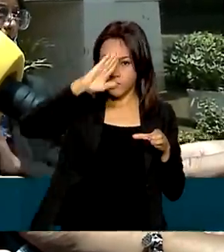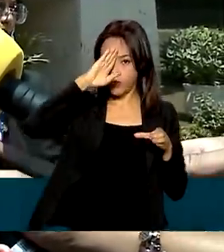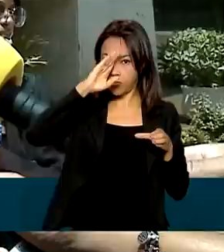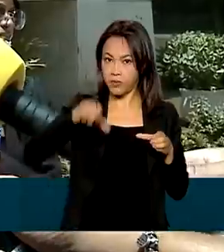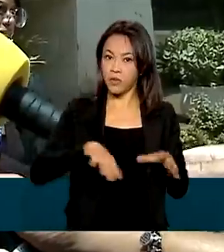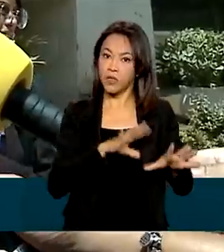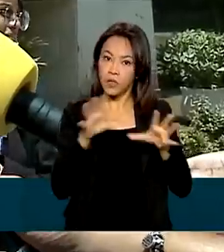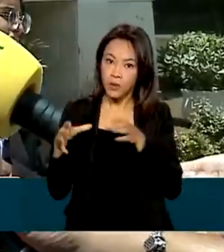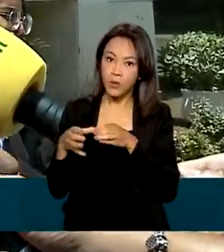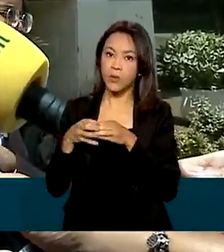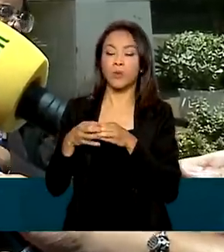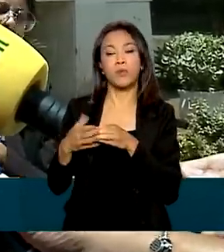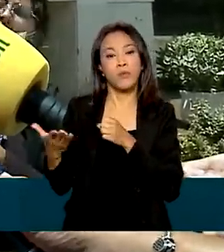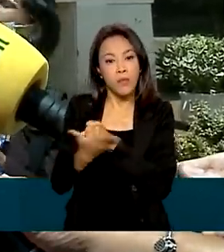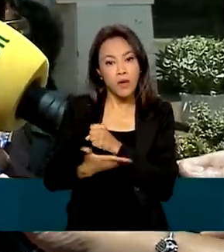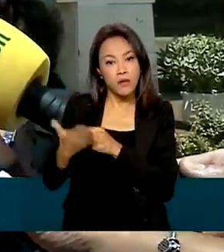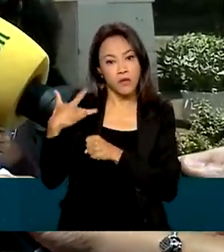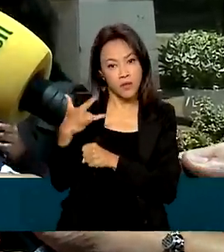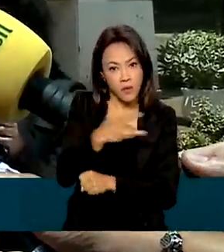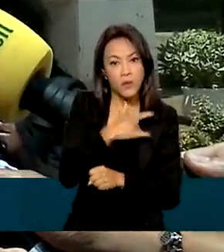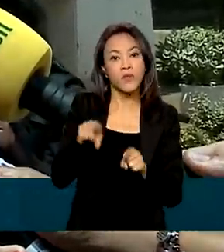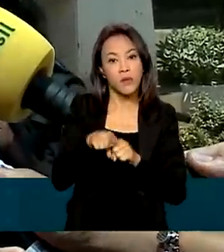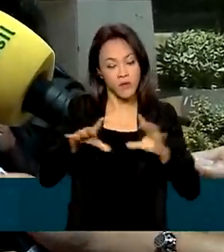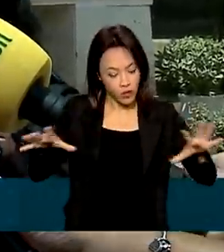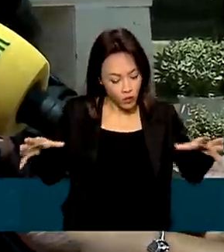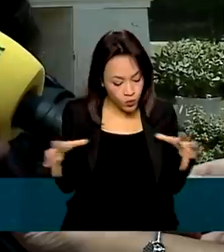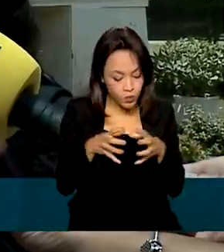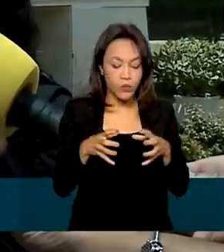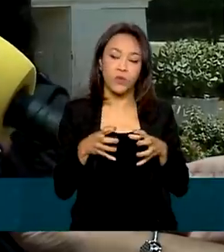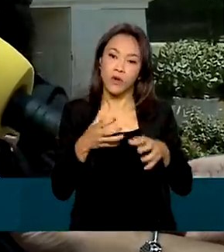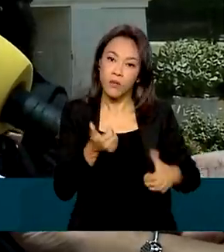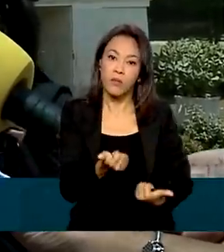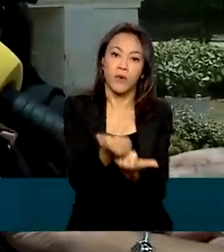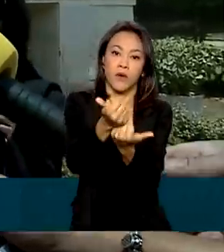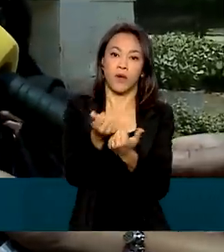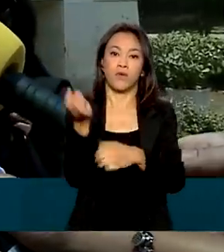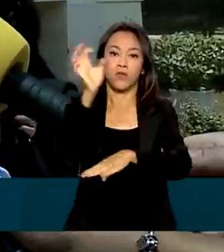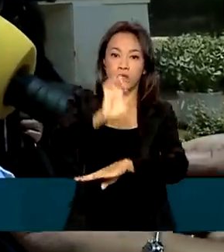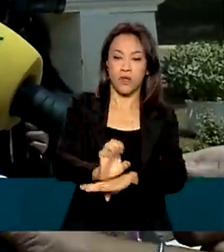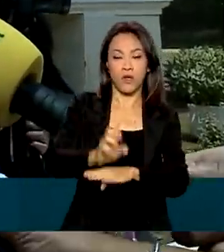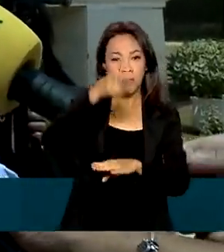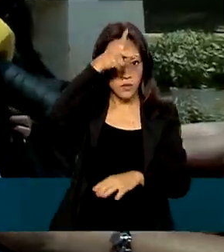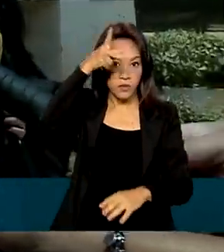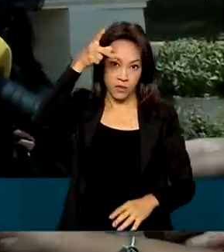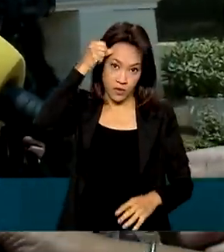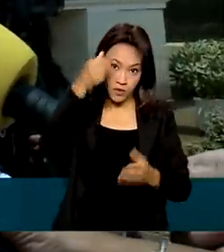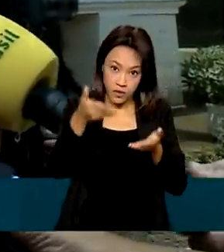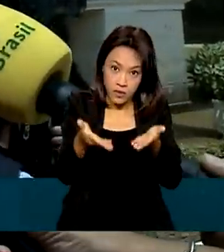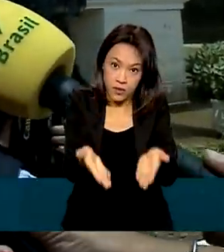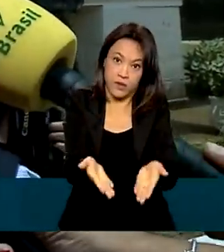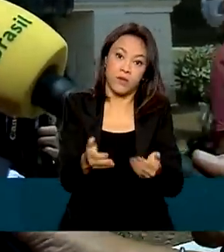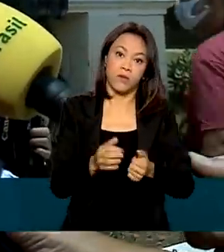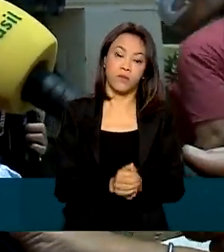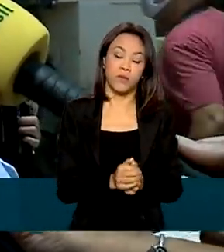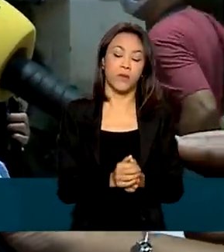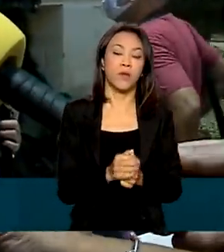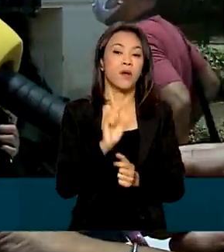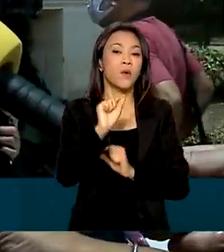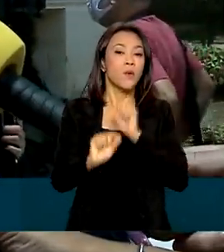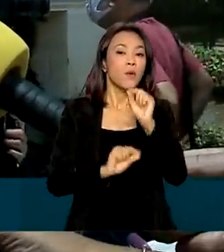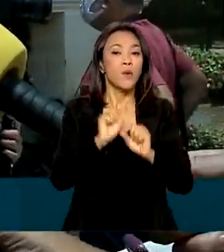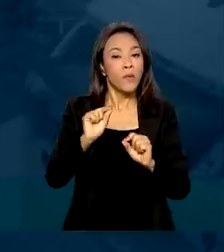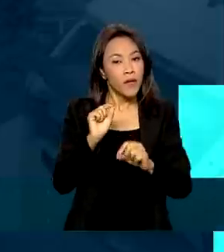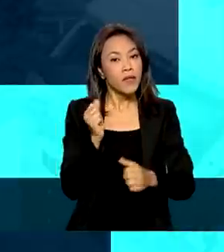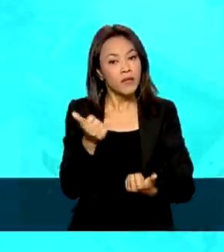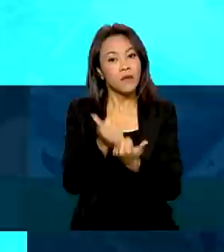primária, também vão se somar aos esforços do Estado e do município para a questão da assistência